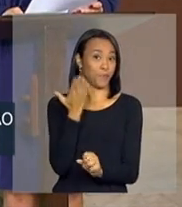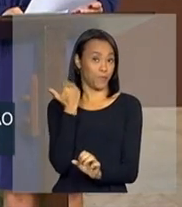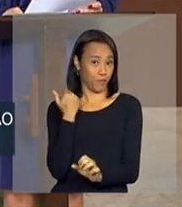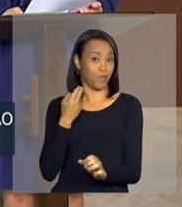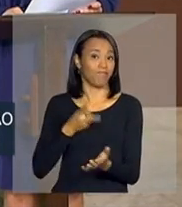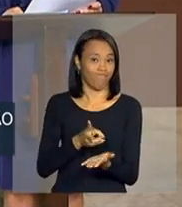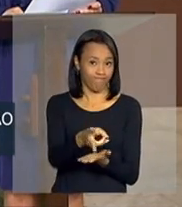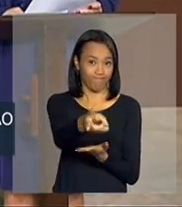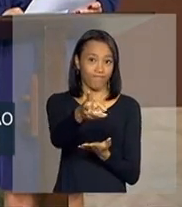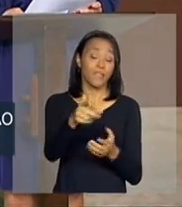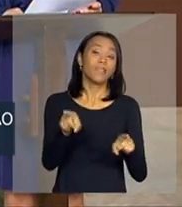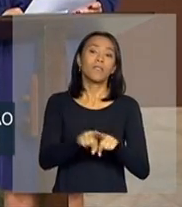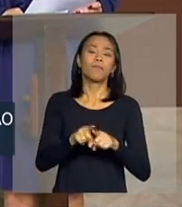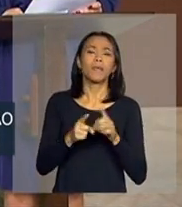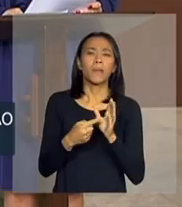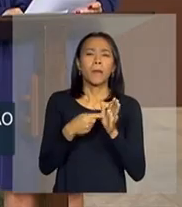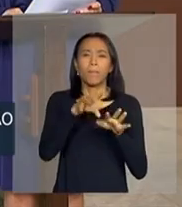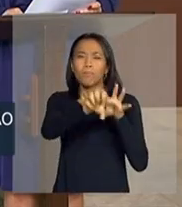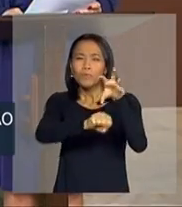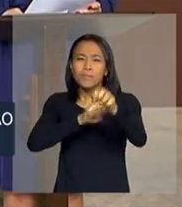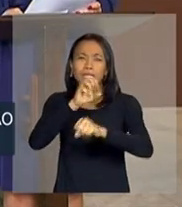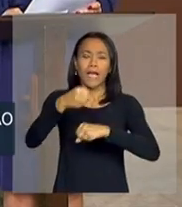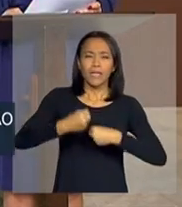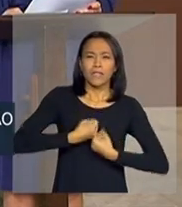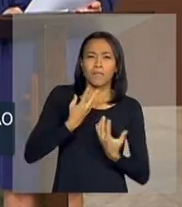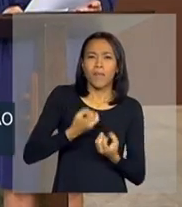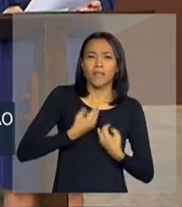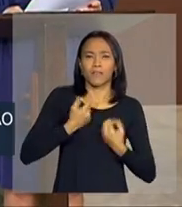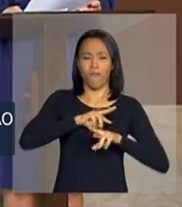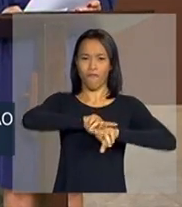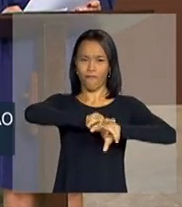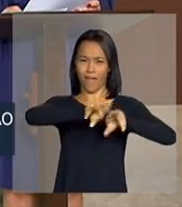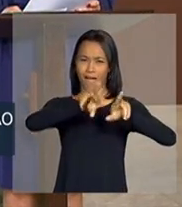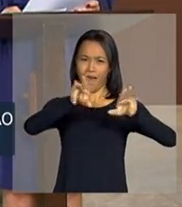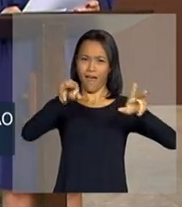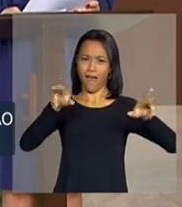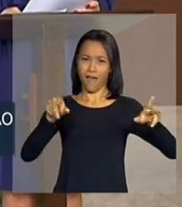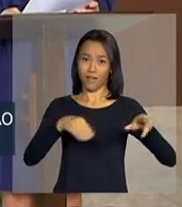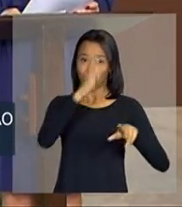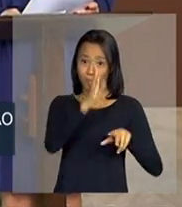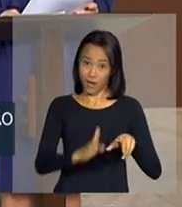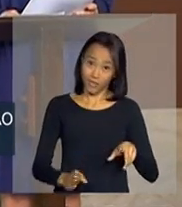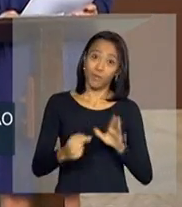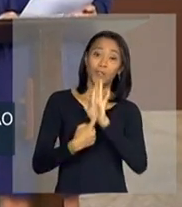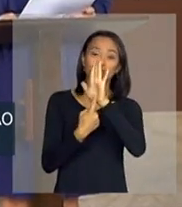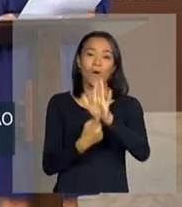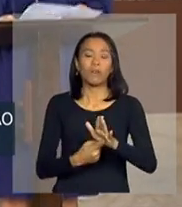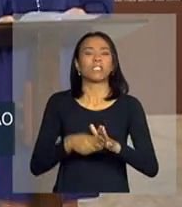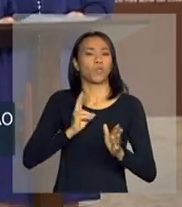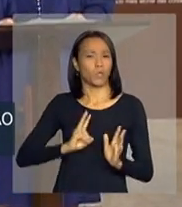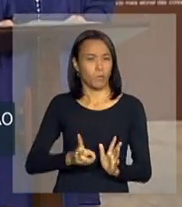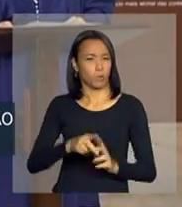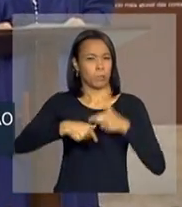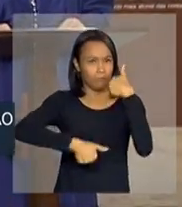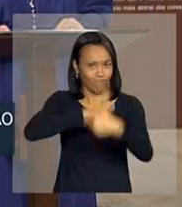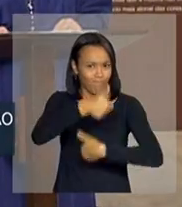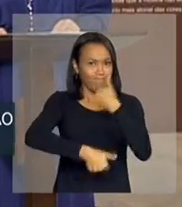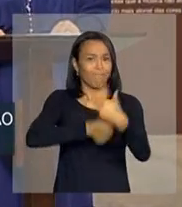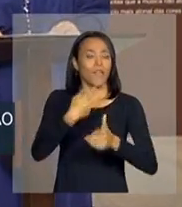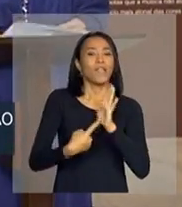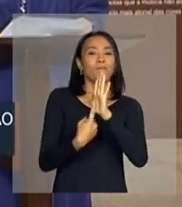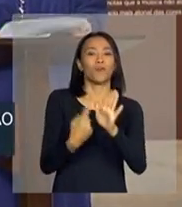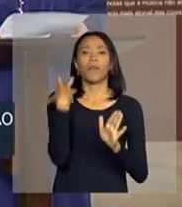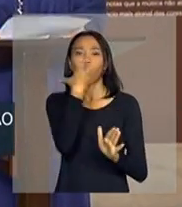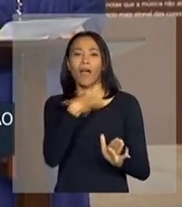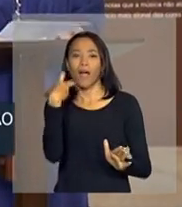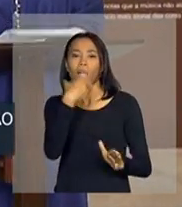Na busca pela expressão de toda essa diversidade que Carlinhos Brown mantém e renova de forma incansável, ele transcende a música,